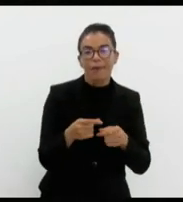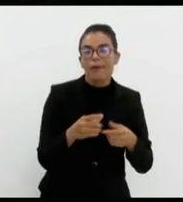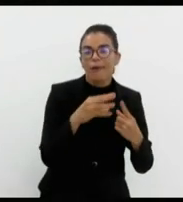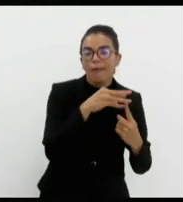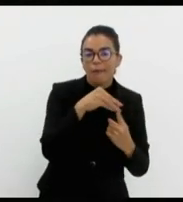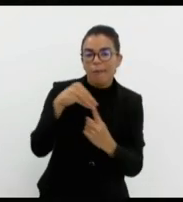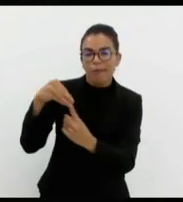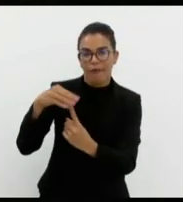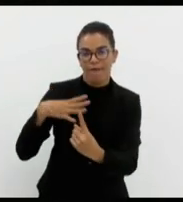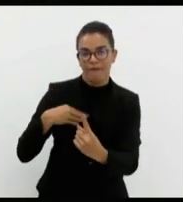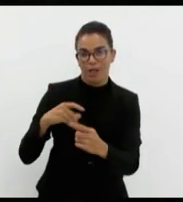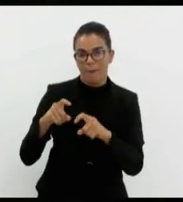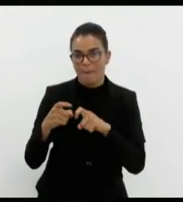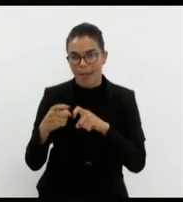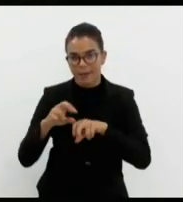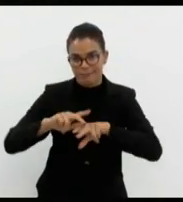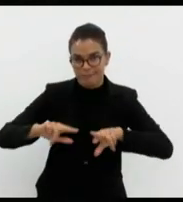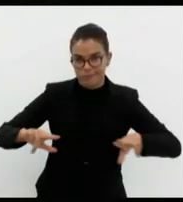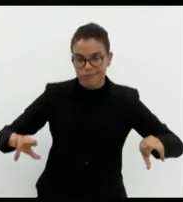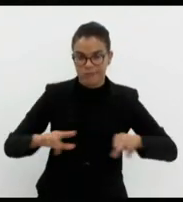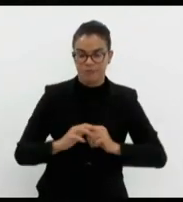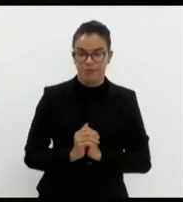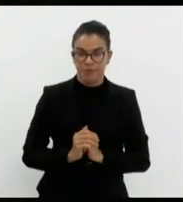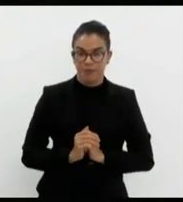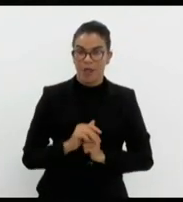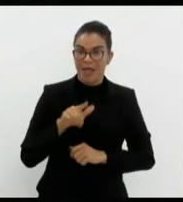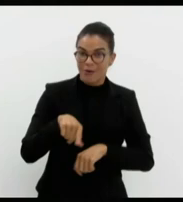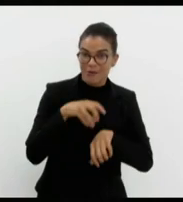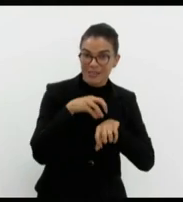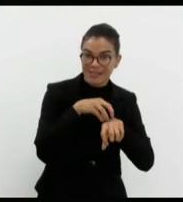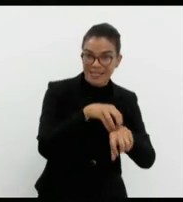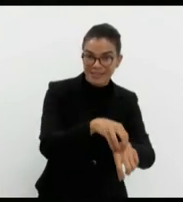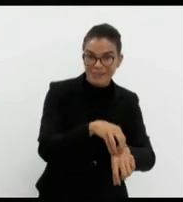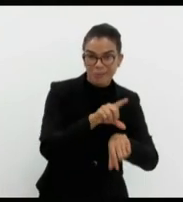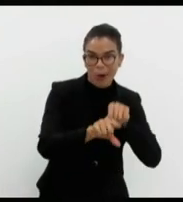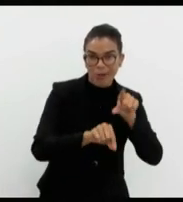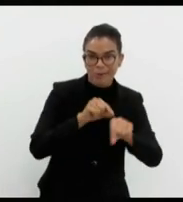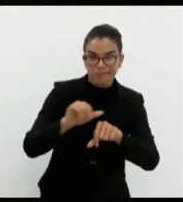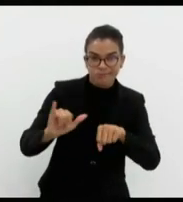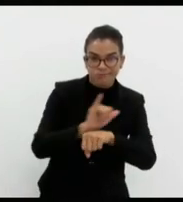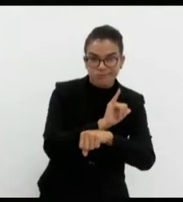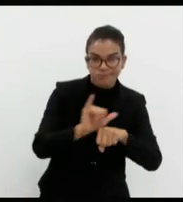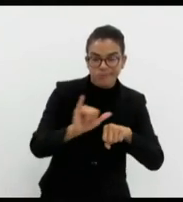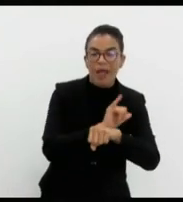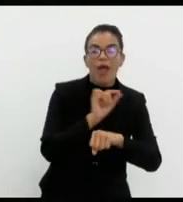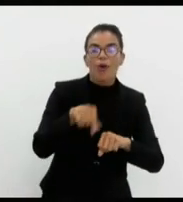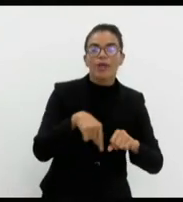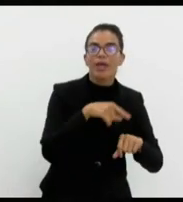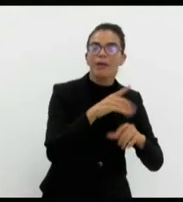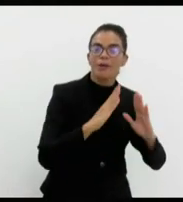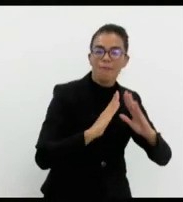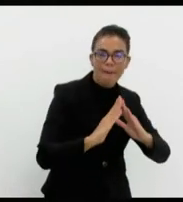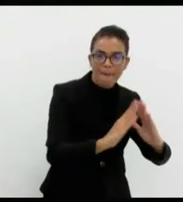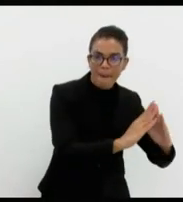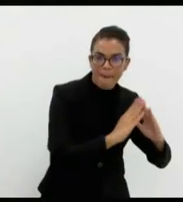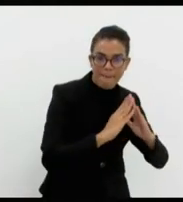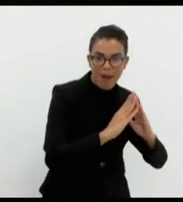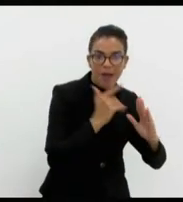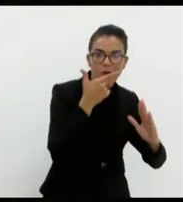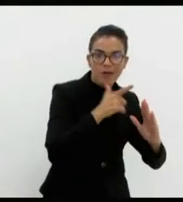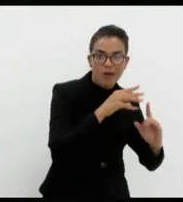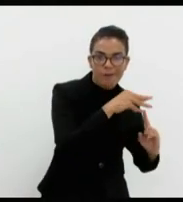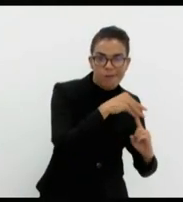O transporte alternativo é o que tira o morador de dentro do bairro, de dentro da comunidade e alimenta outros modais,